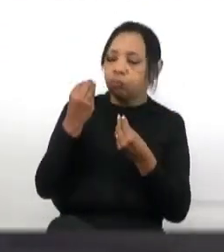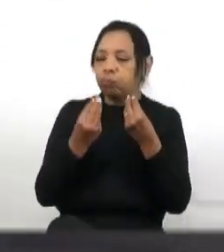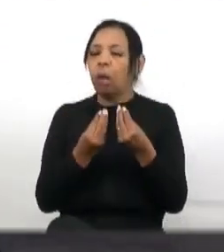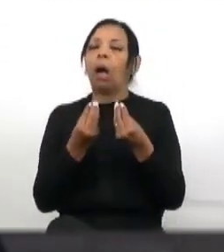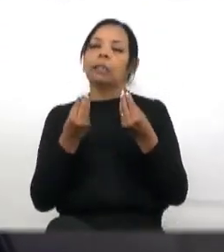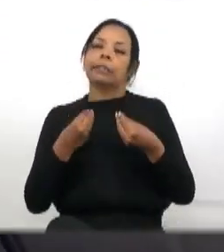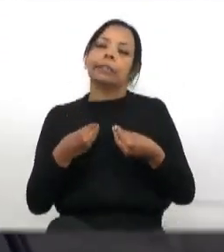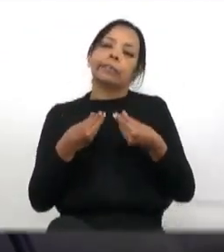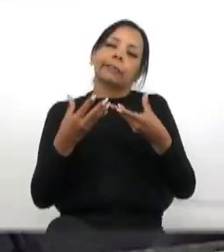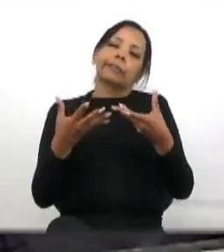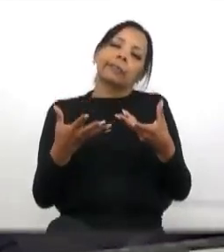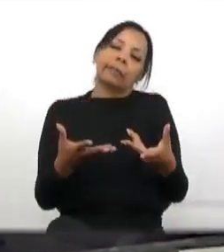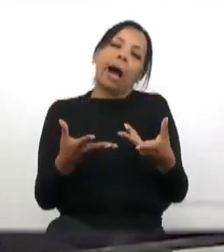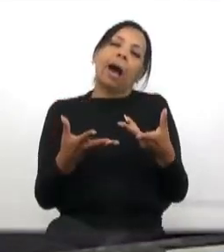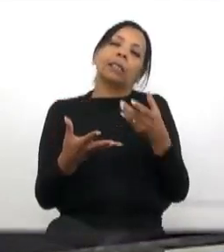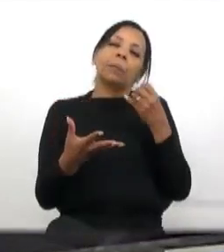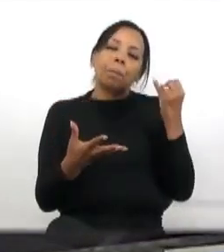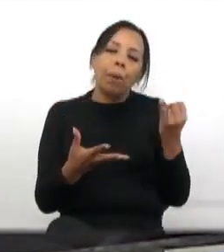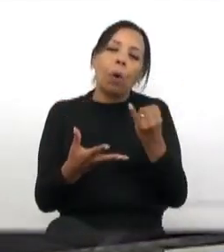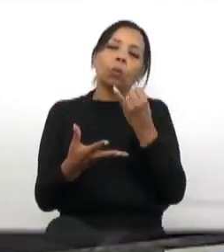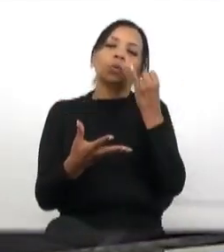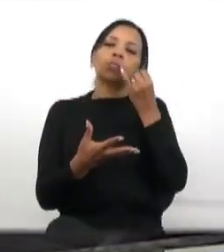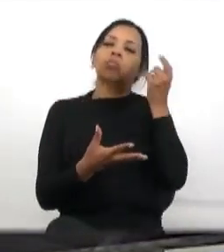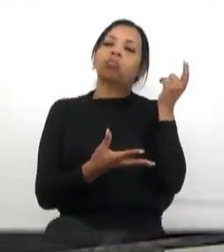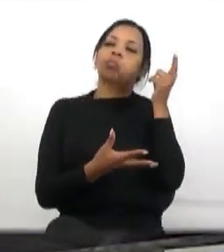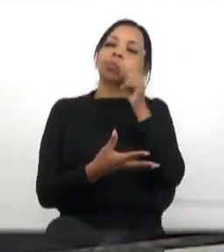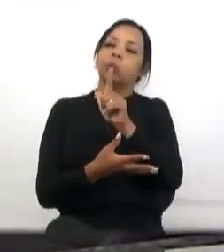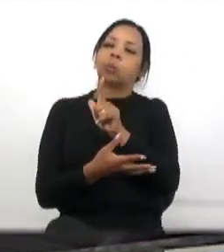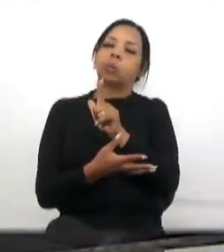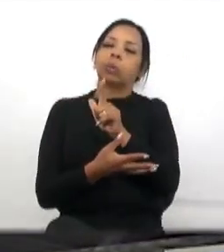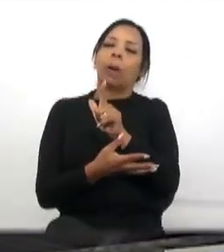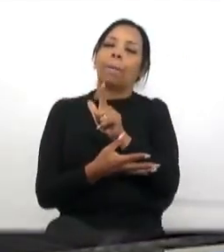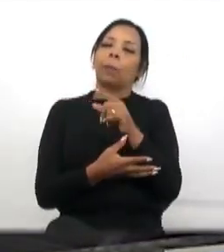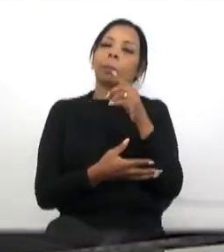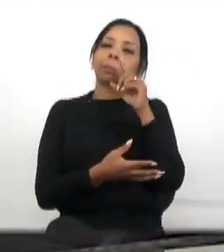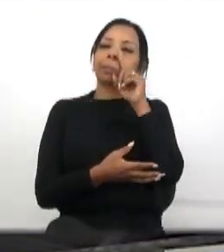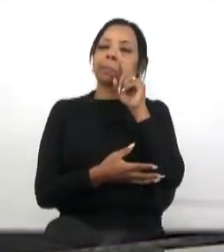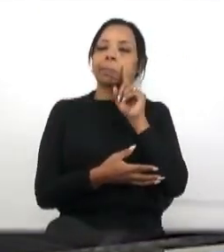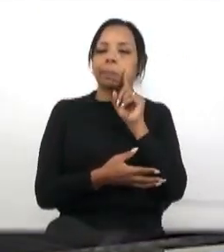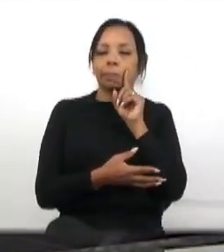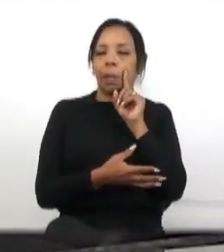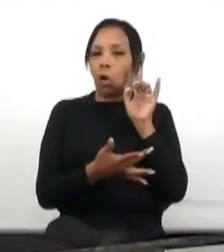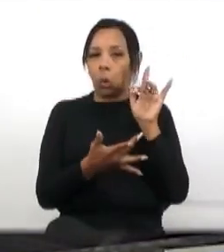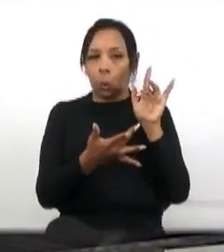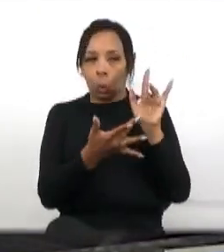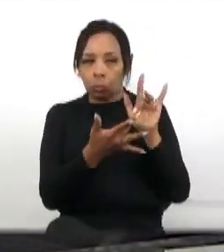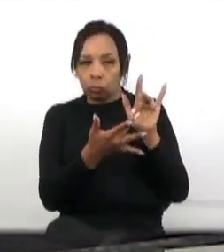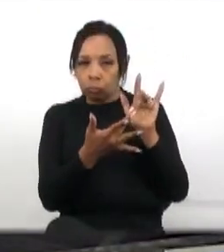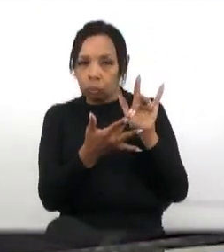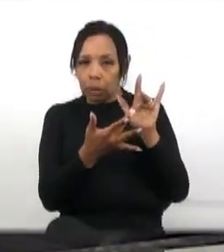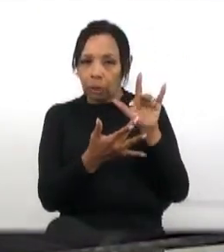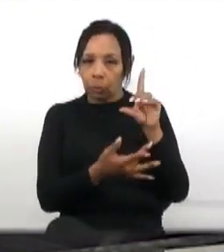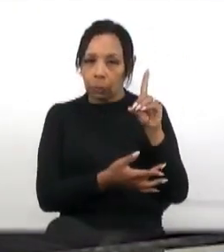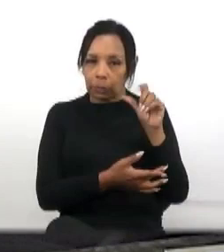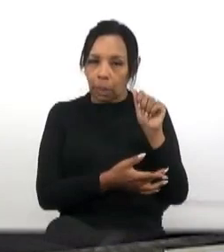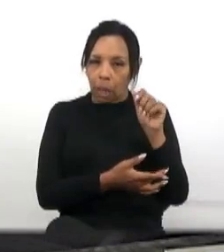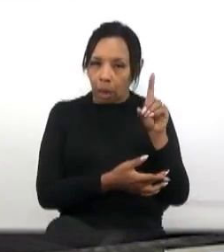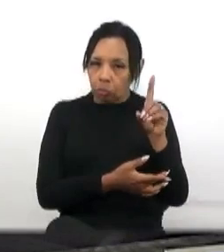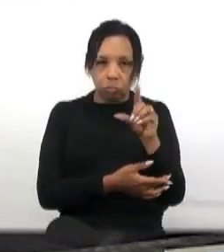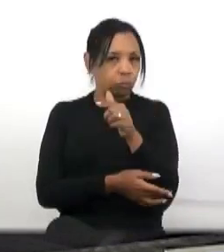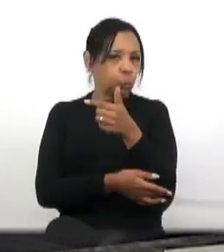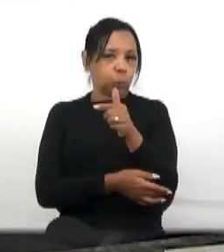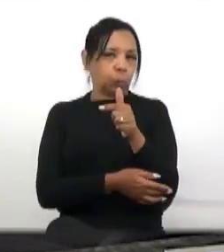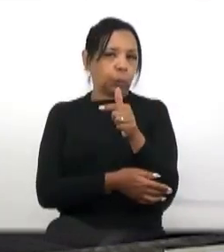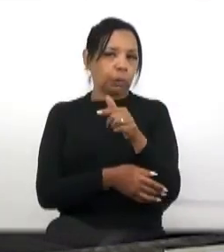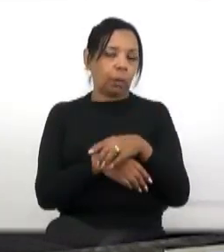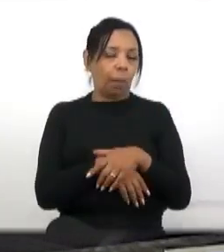esse ouro, essa conquista para um deputado, que é óbvio que não tem relação nenhuma com o DAD, porém, eu